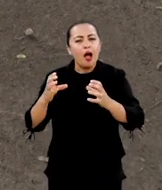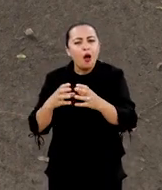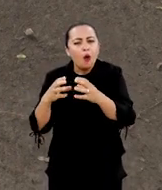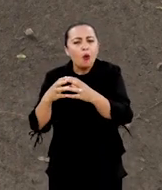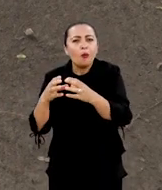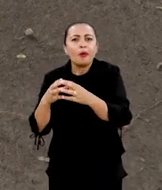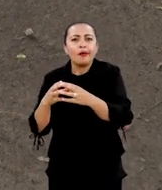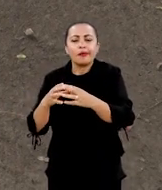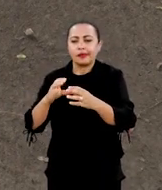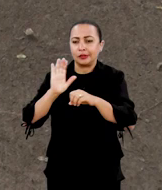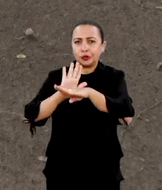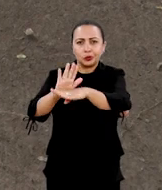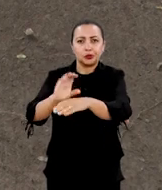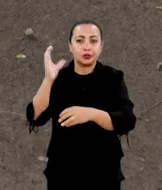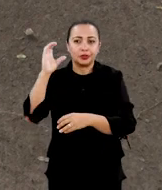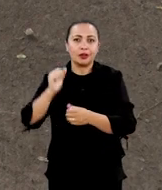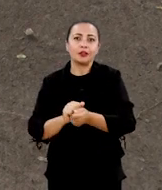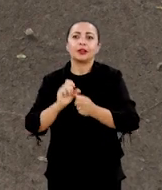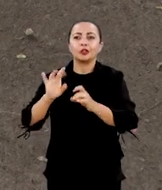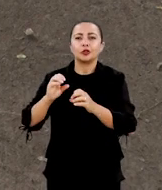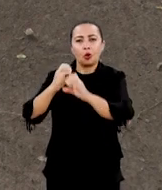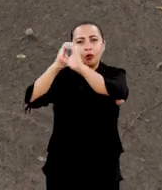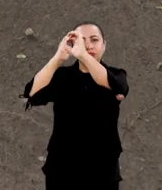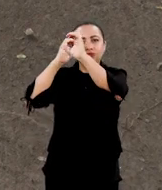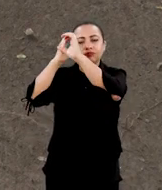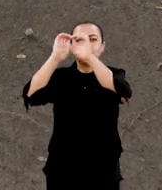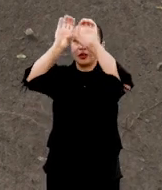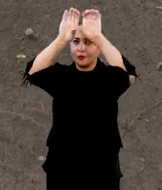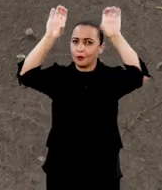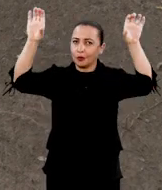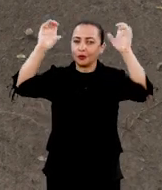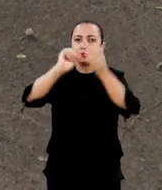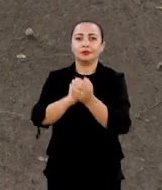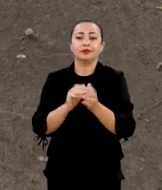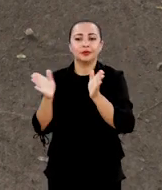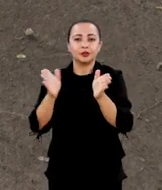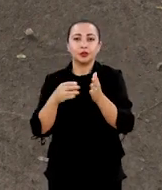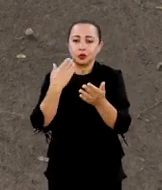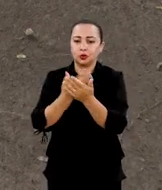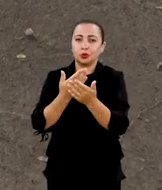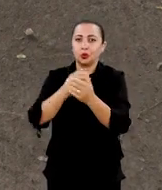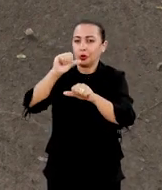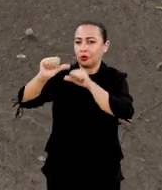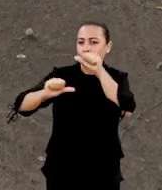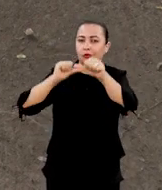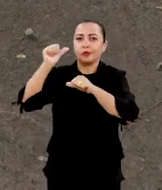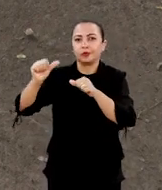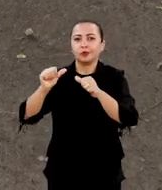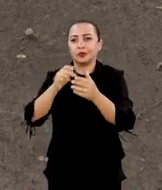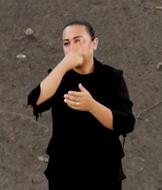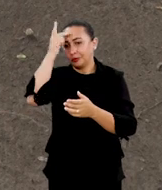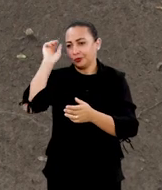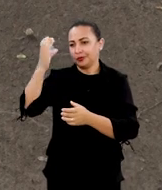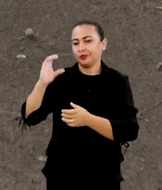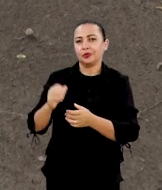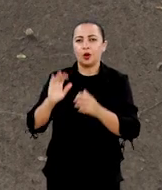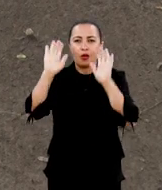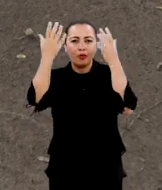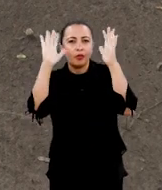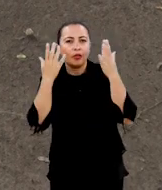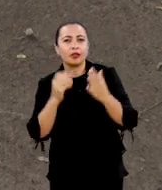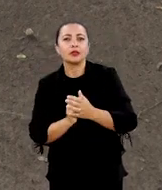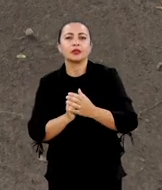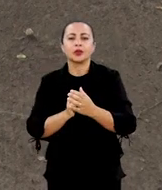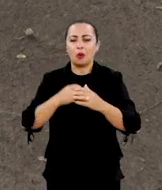A cooperação científica possibilitou a criação de um observatório espacial. Entre os estudos desenvolvidos, os